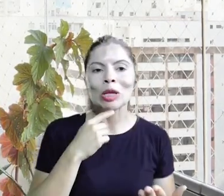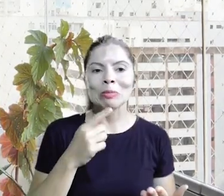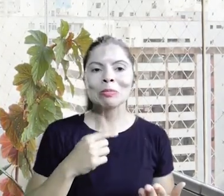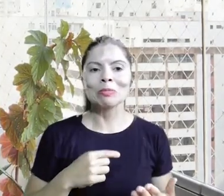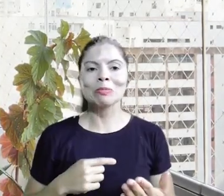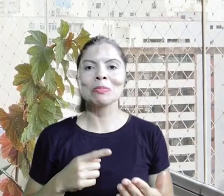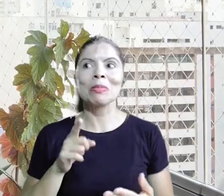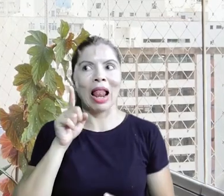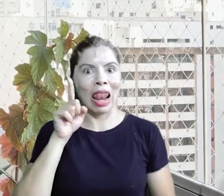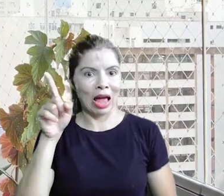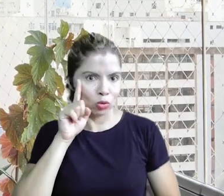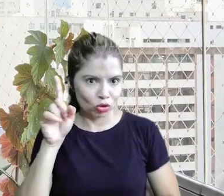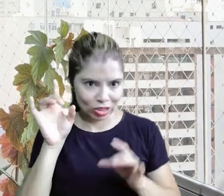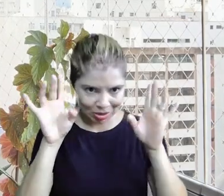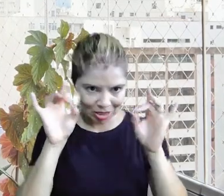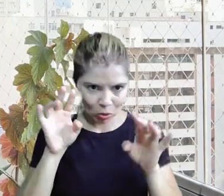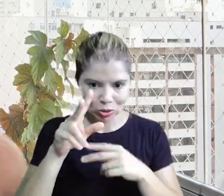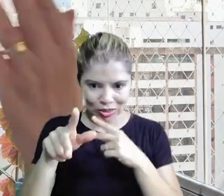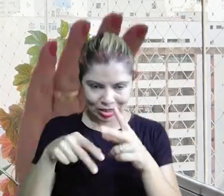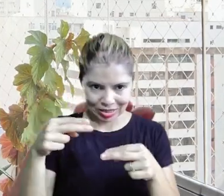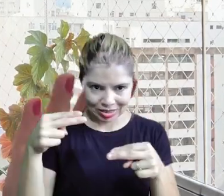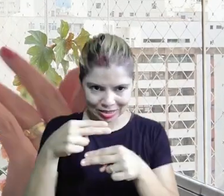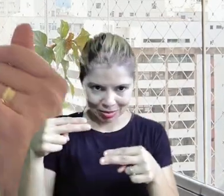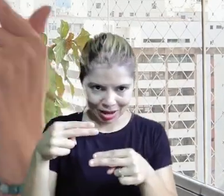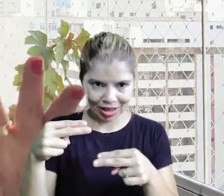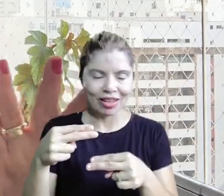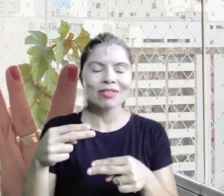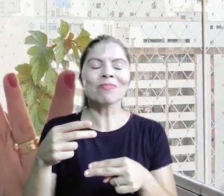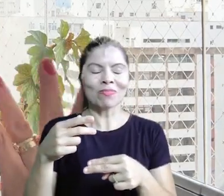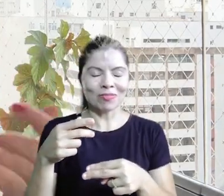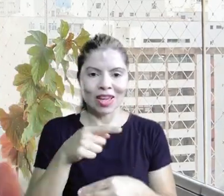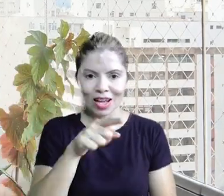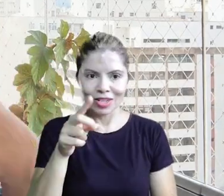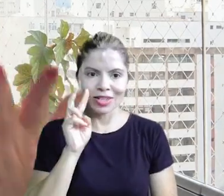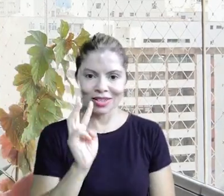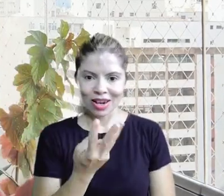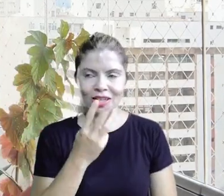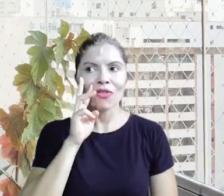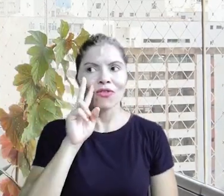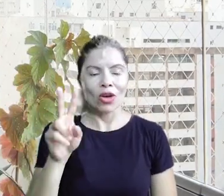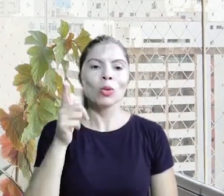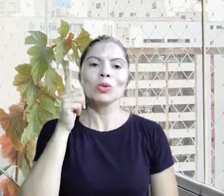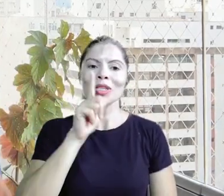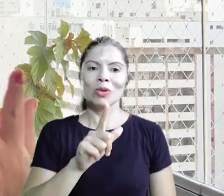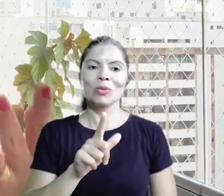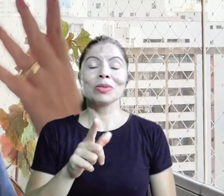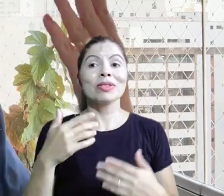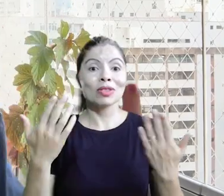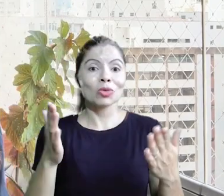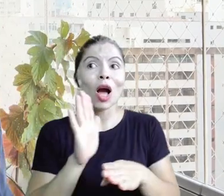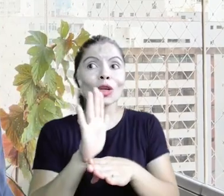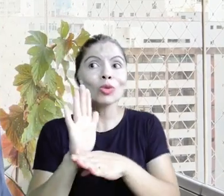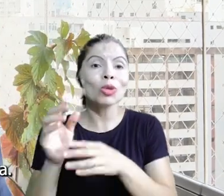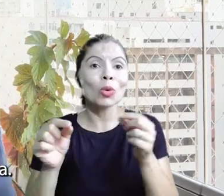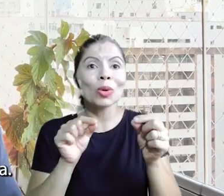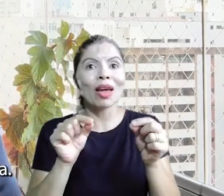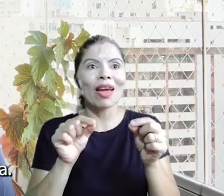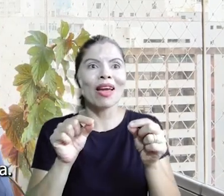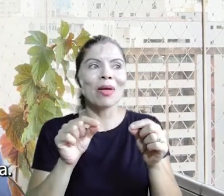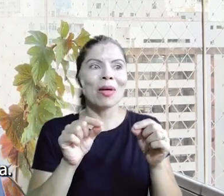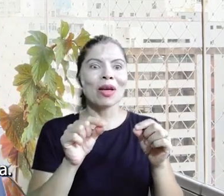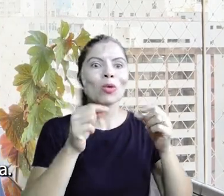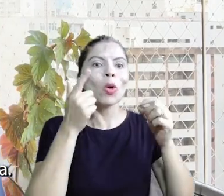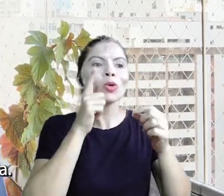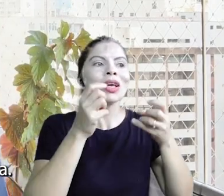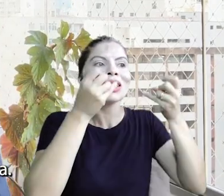aquele conforto de falar alguém me viu, estou fazendo a coisa certa, é de impacto e isso ajuda a gente a explicar